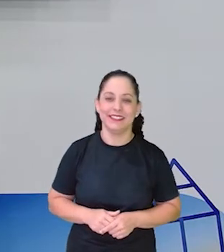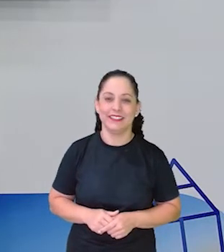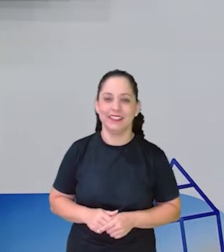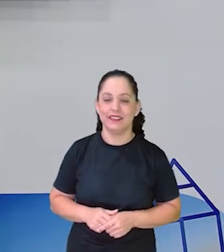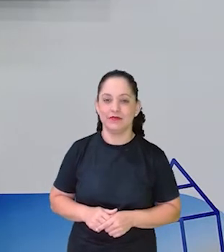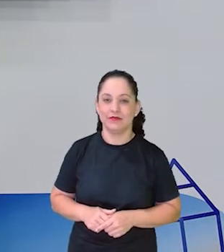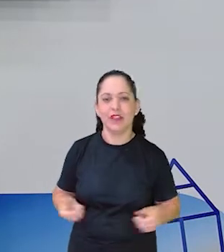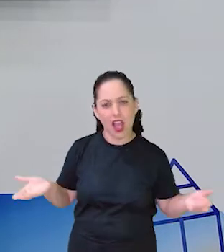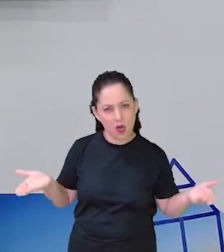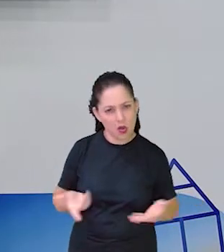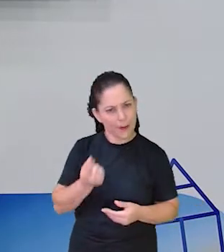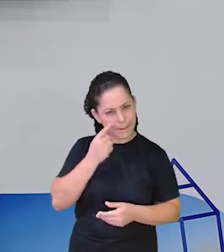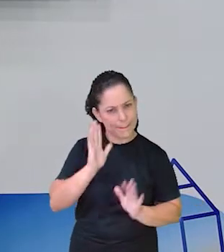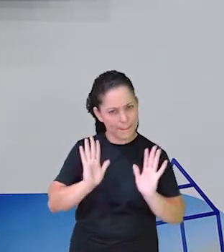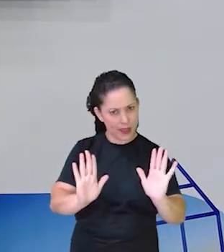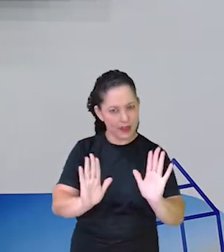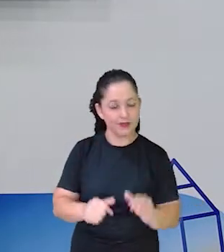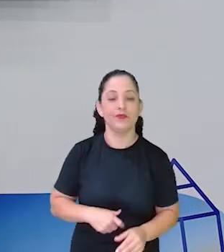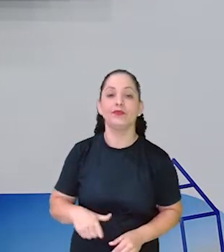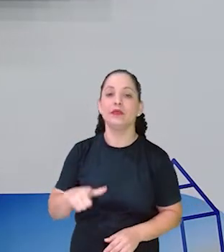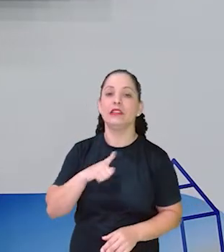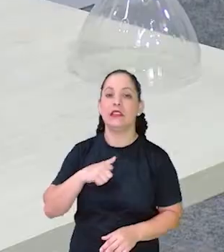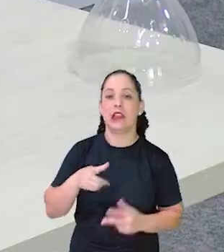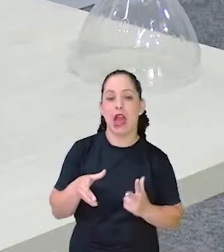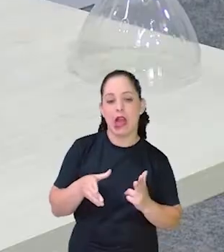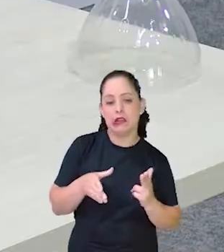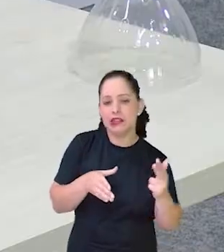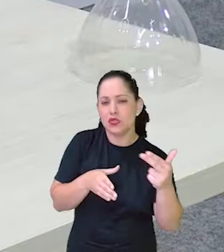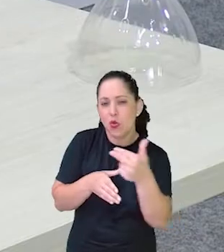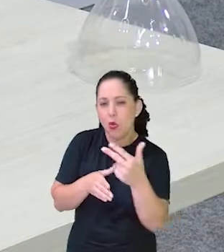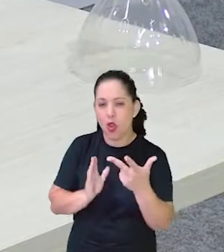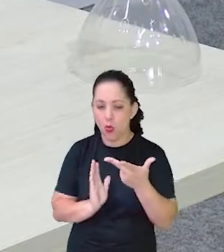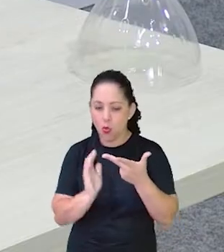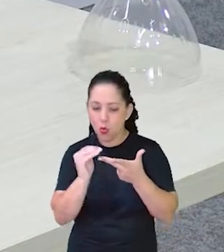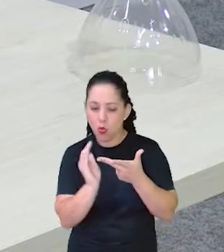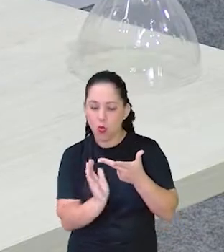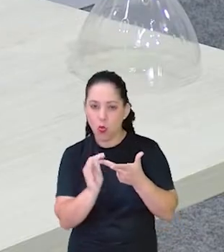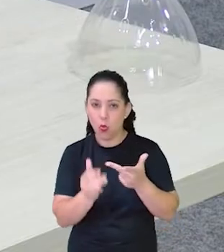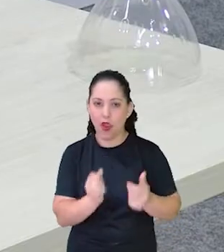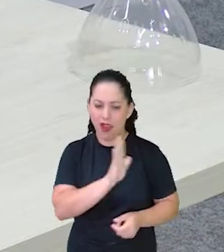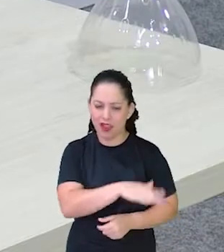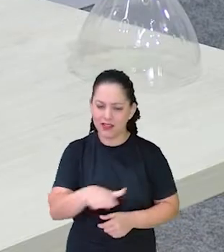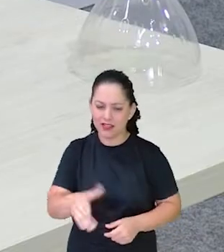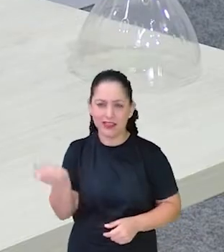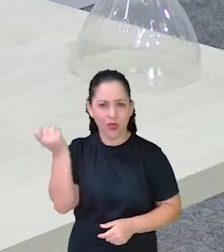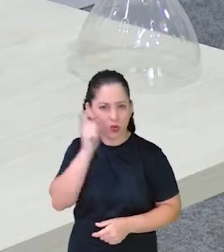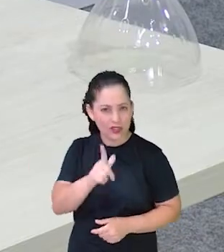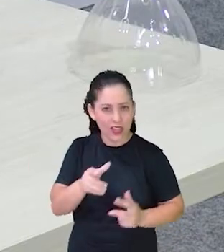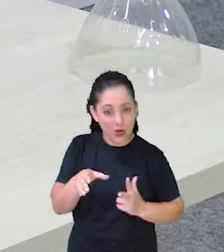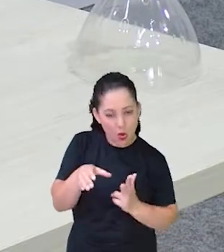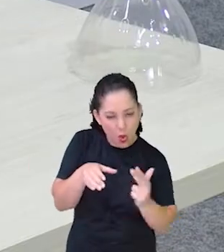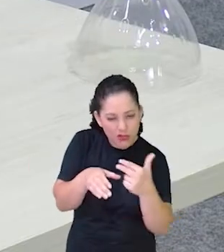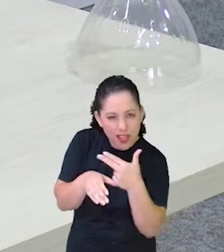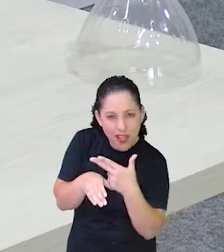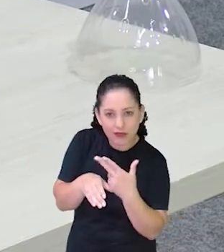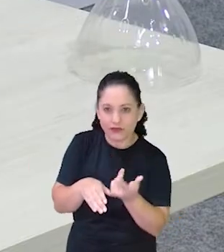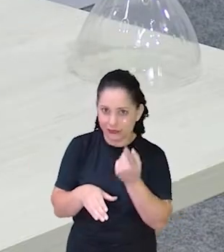Deixa eu ver Se dá pra Com a tesoura Sem ponta Aqui Vamos ver Se a criança Consegue Cortar aqui Ó